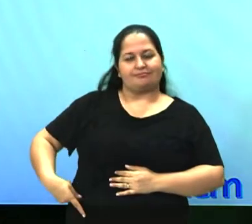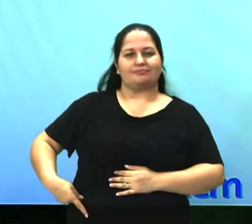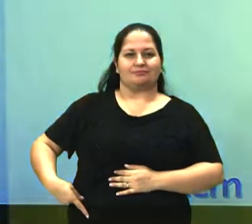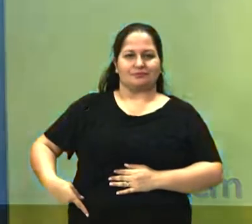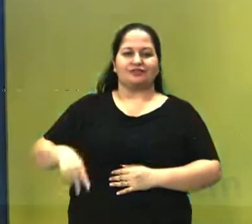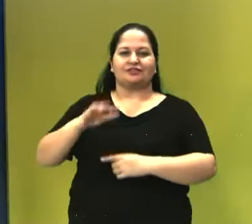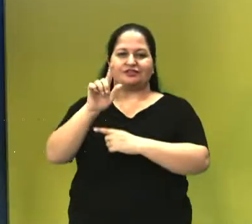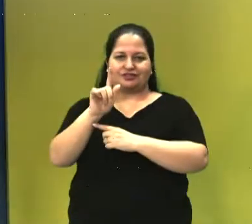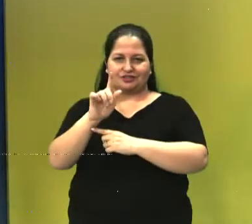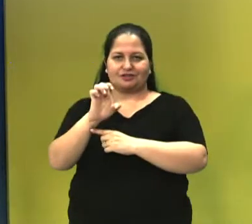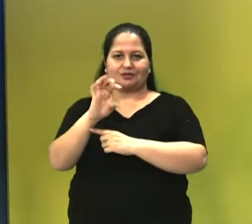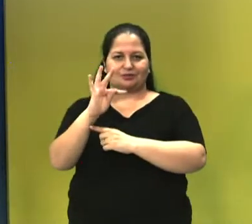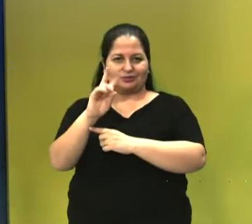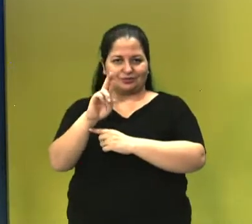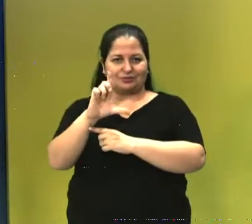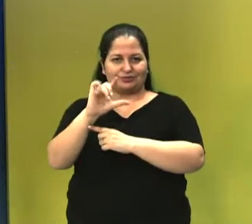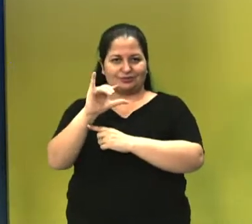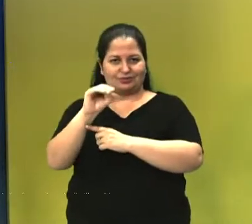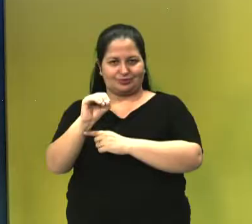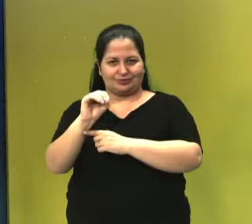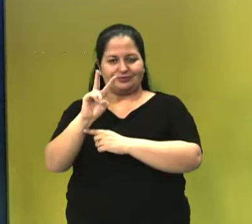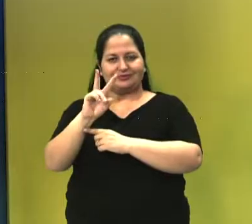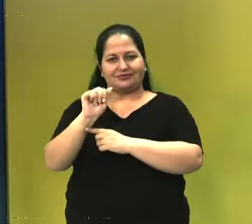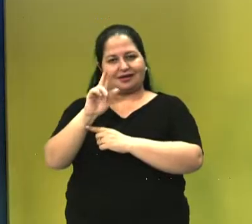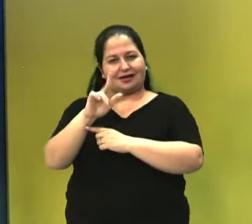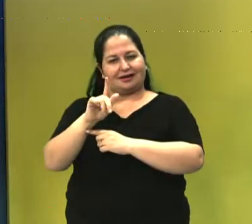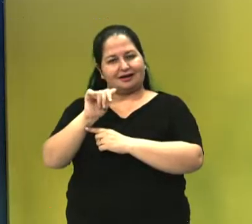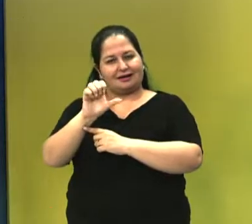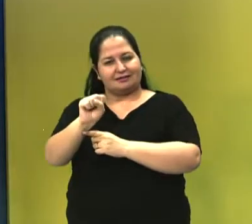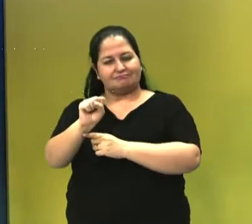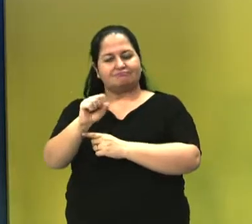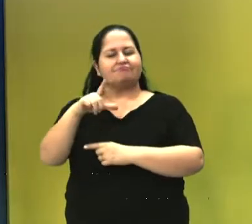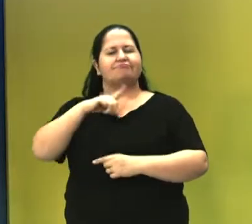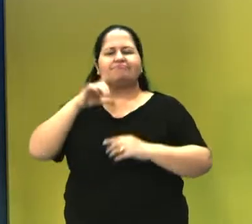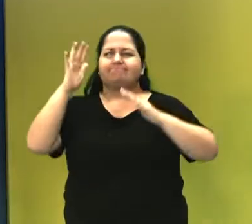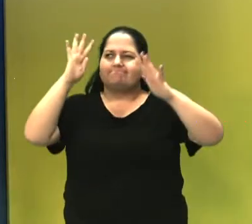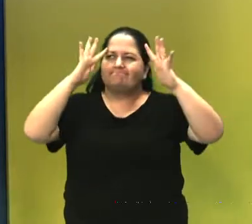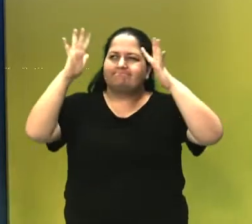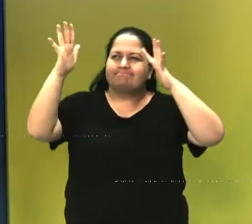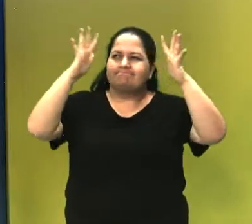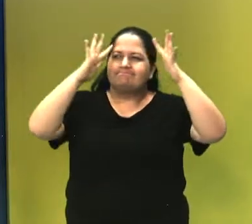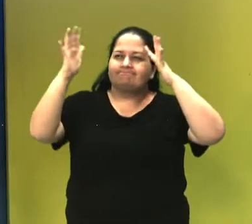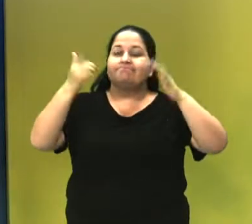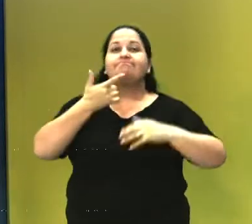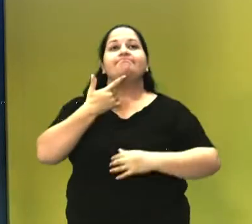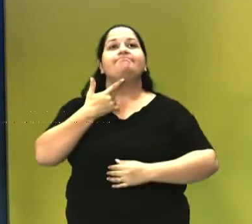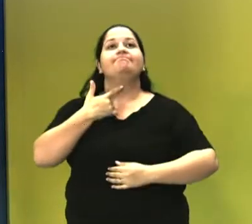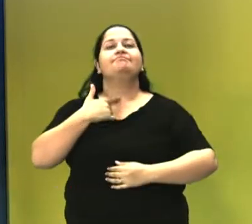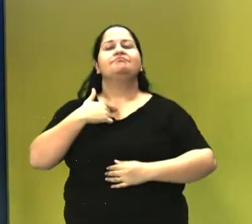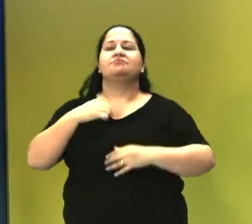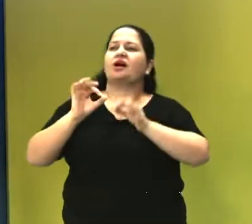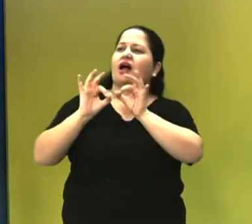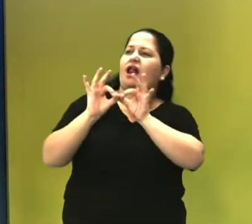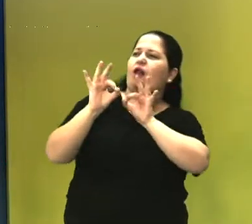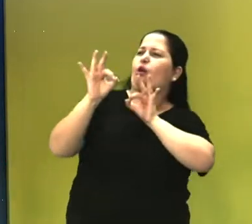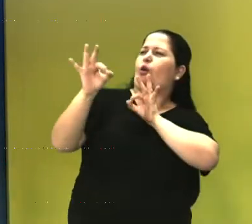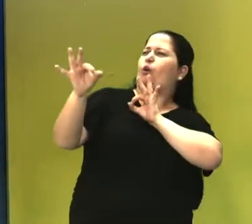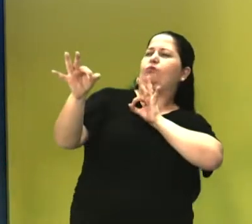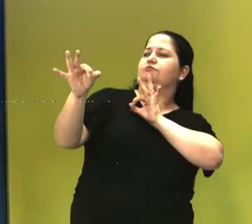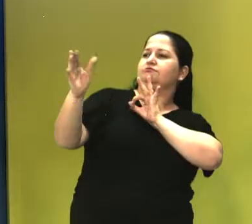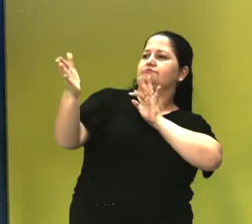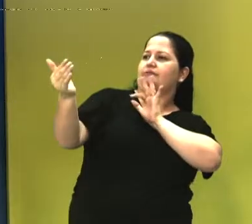de trazer a urbanização para o sertão do Brasil, para integrar o Brasil, para Brasil, unir,